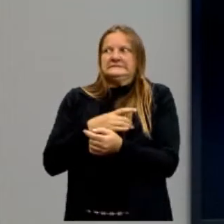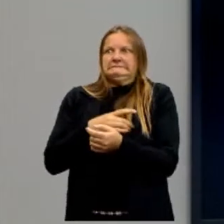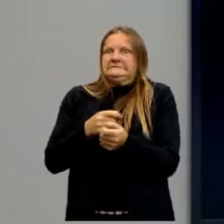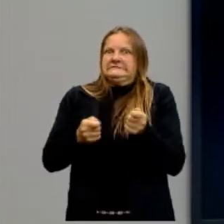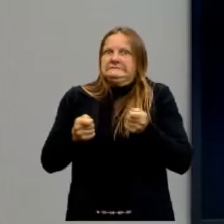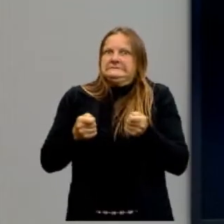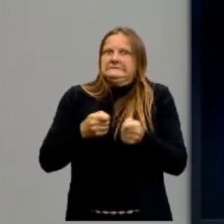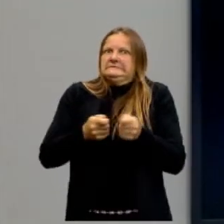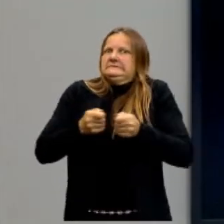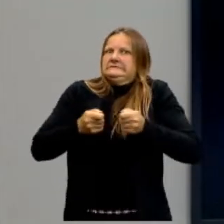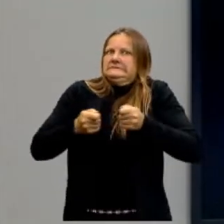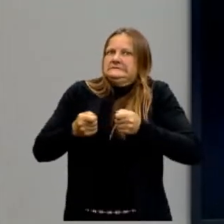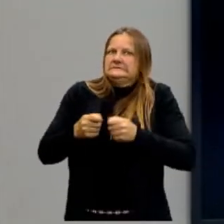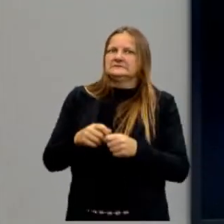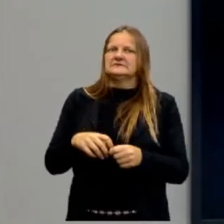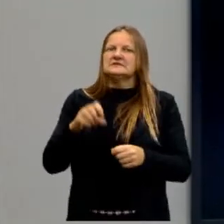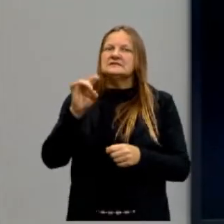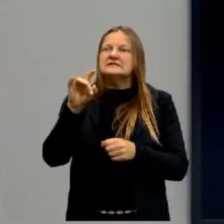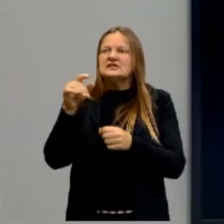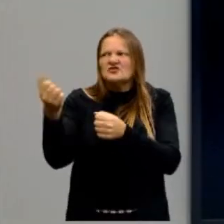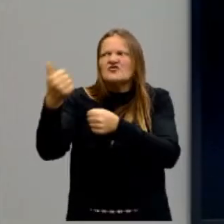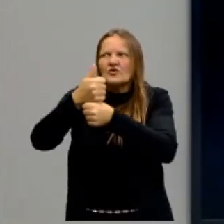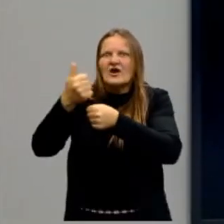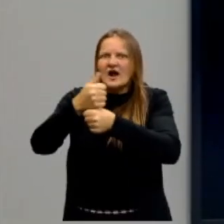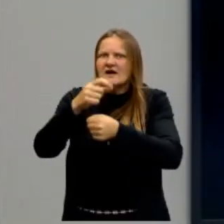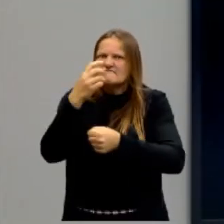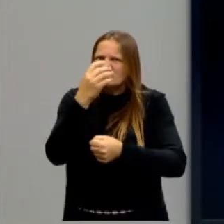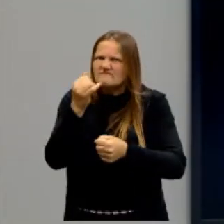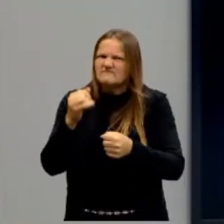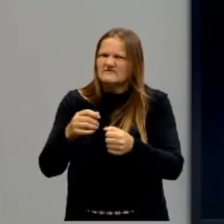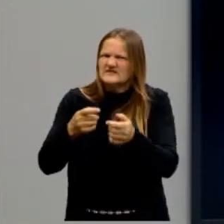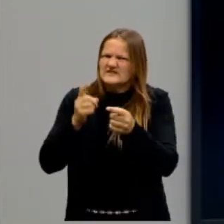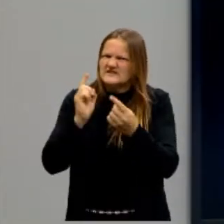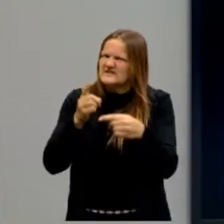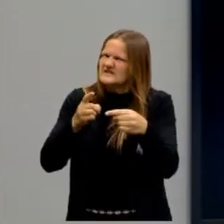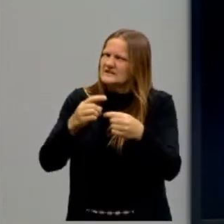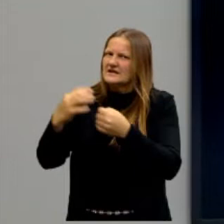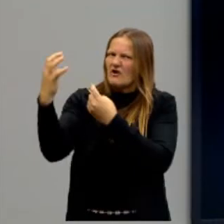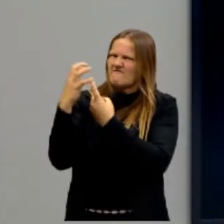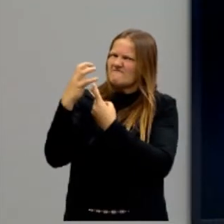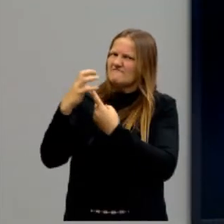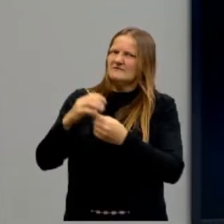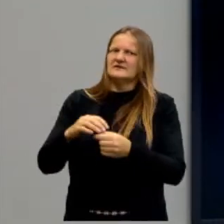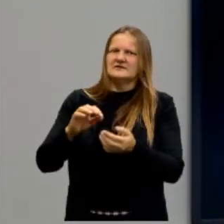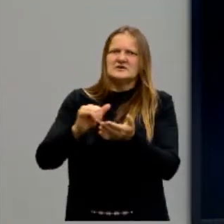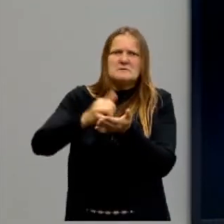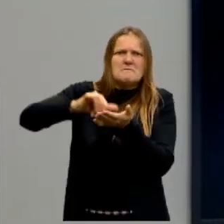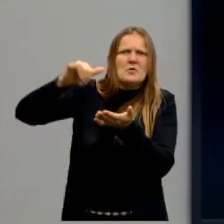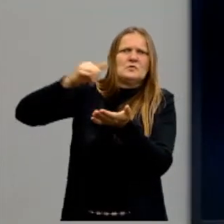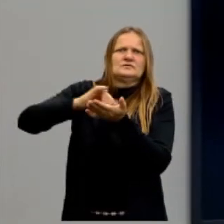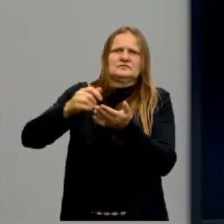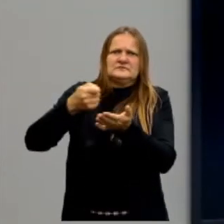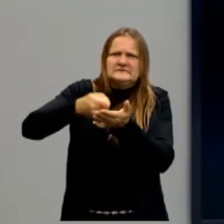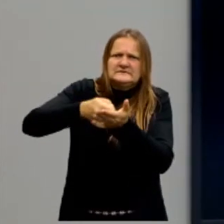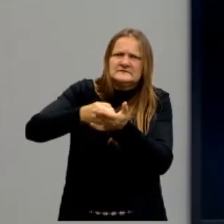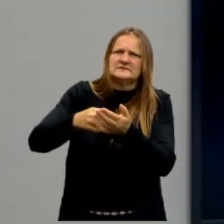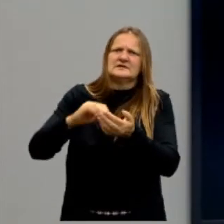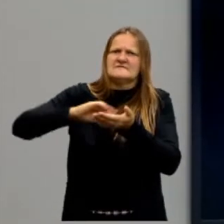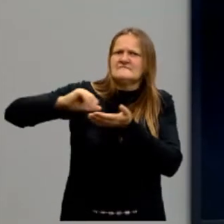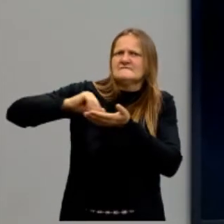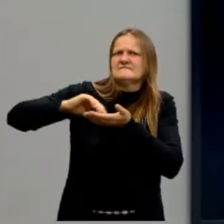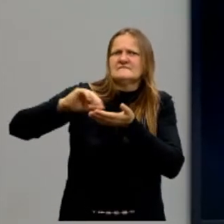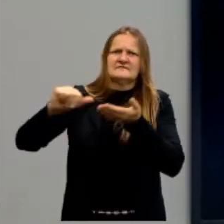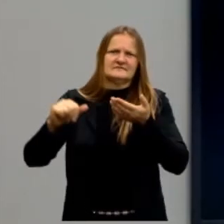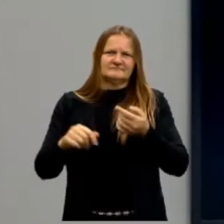que ser temido. Olha, se escolher outro representante, tiver outro representante, vai taxar imposto, vai cobrar isso, vai tirar benefício aqui e